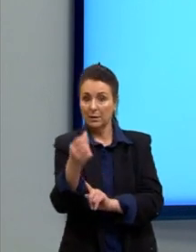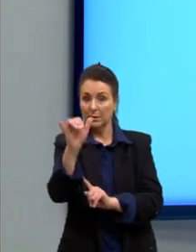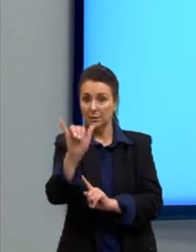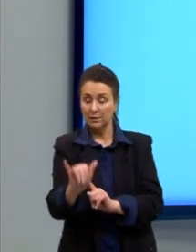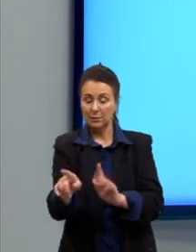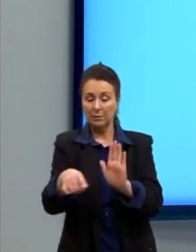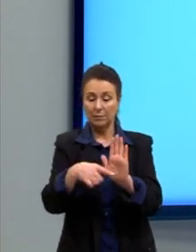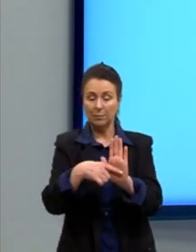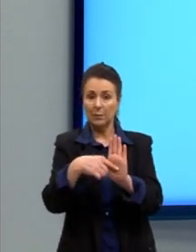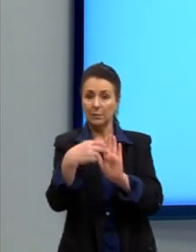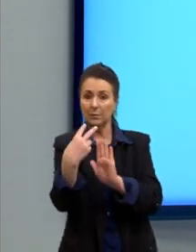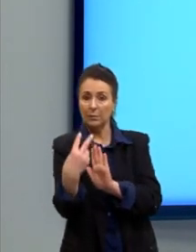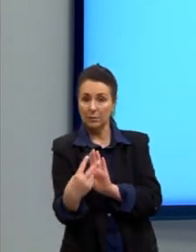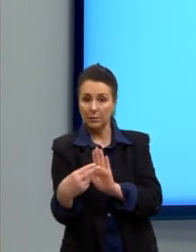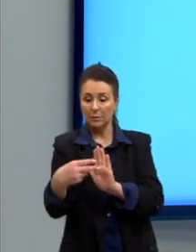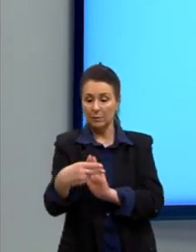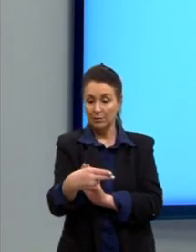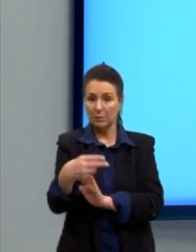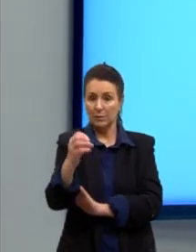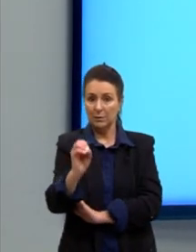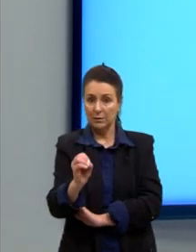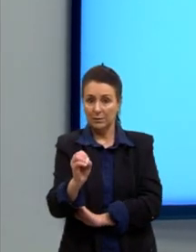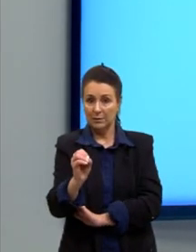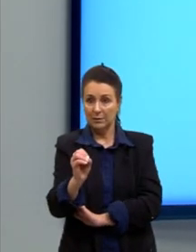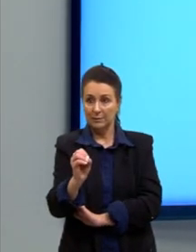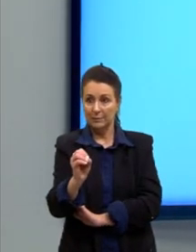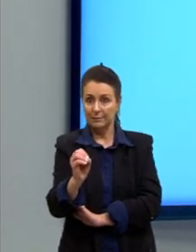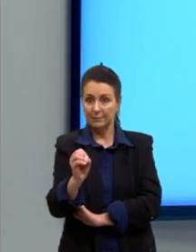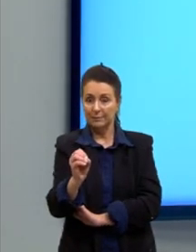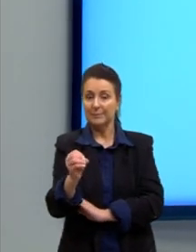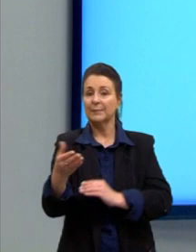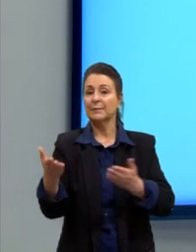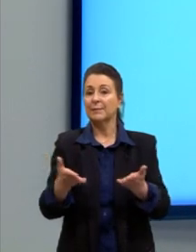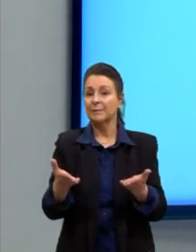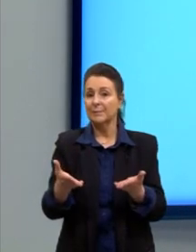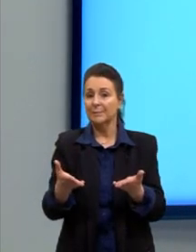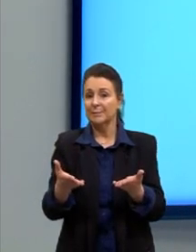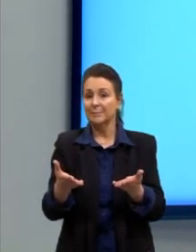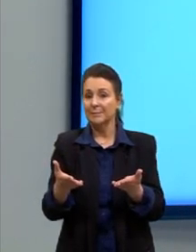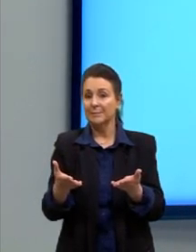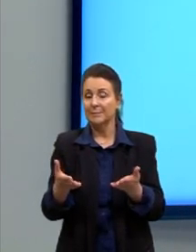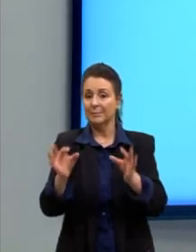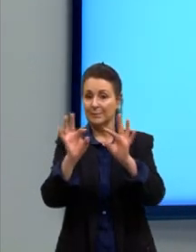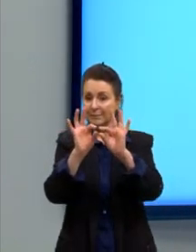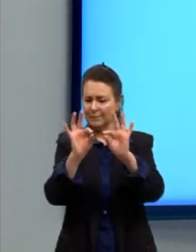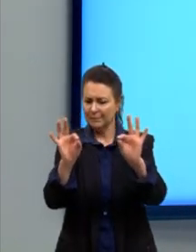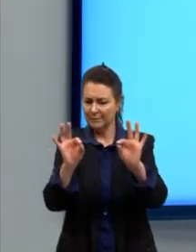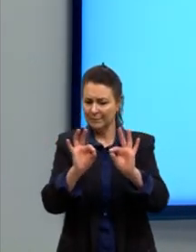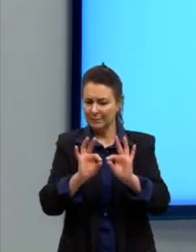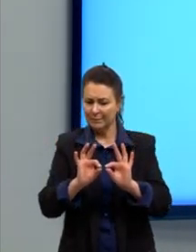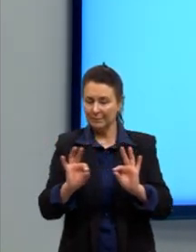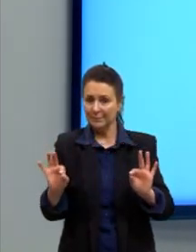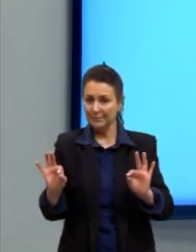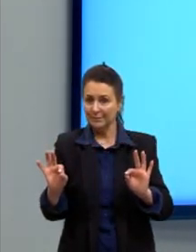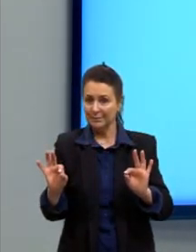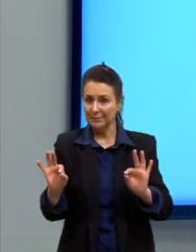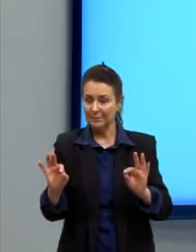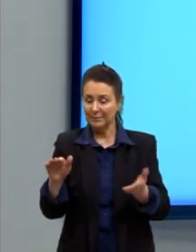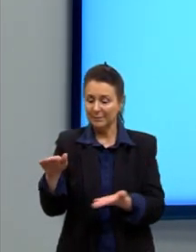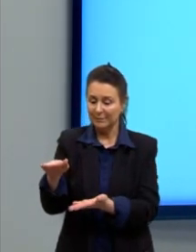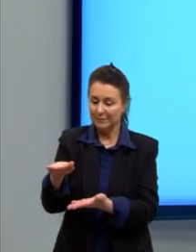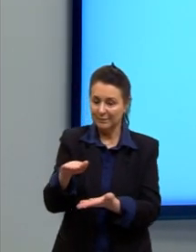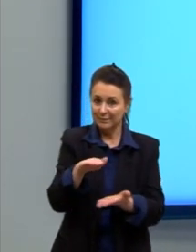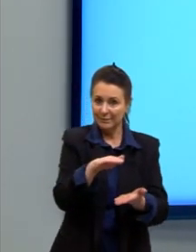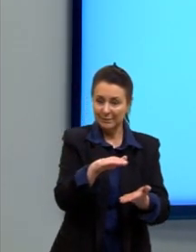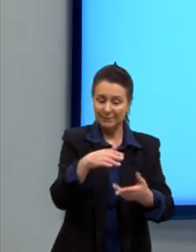2 igual a zero. Como é que nós vamos verificar se as retas são mesmo paralelas? Os